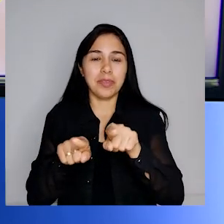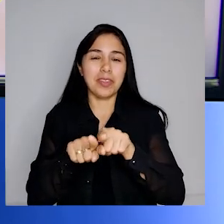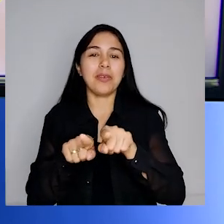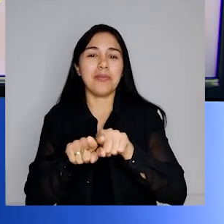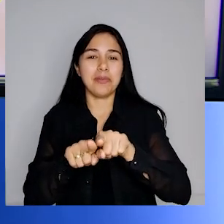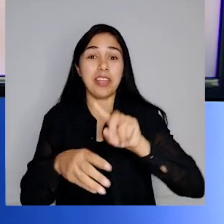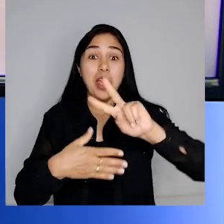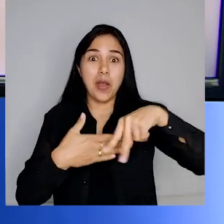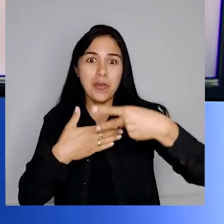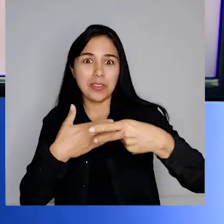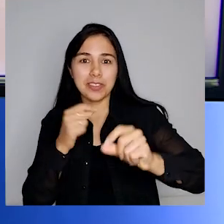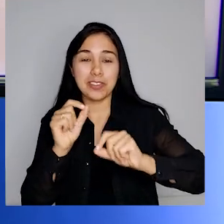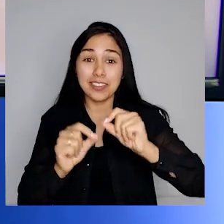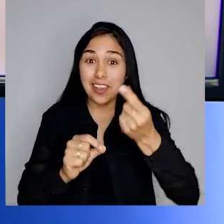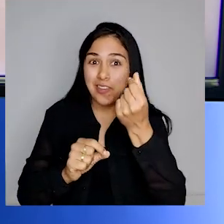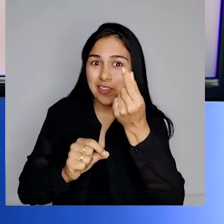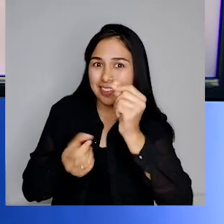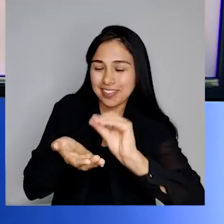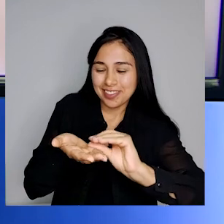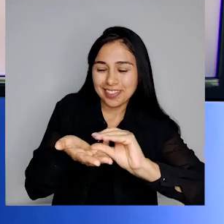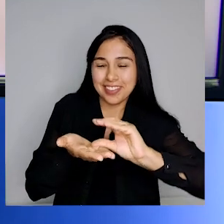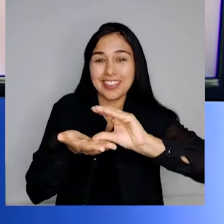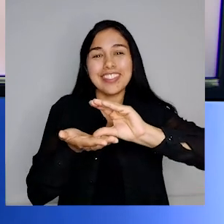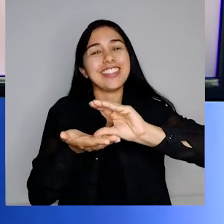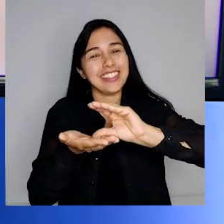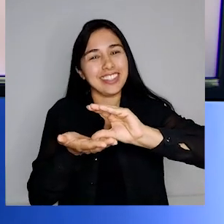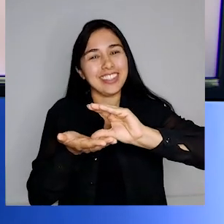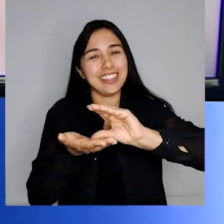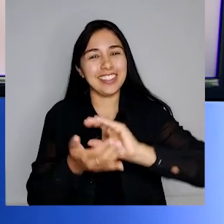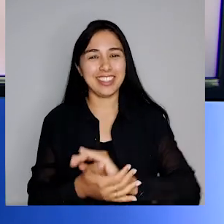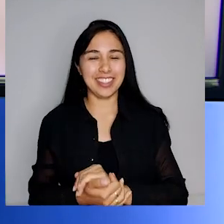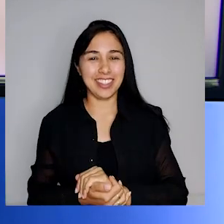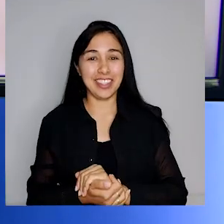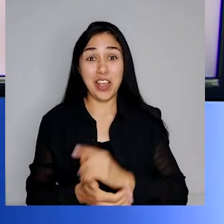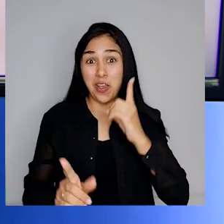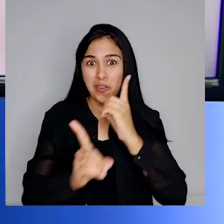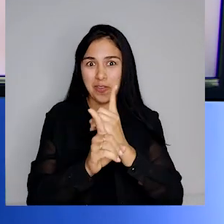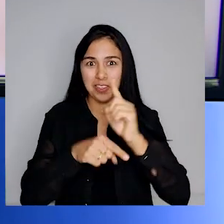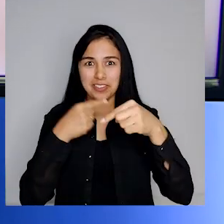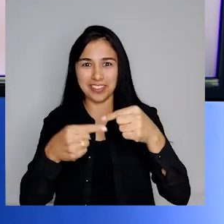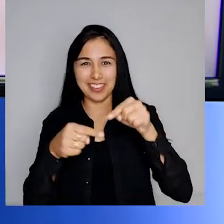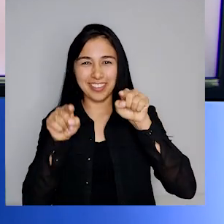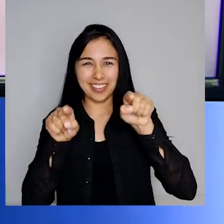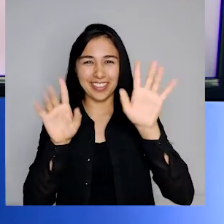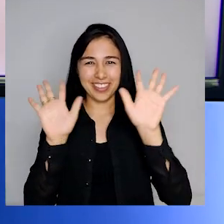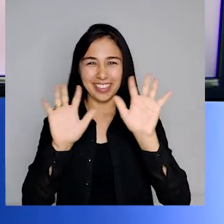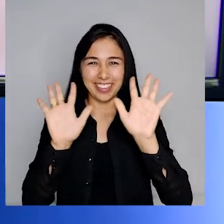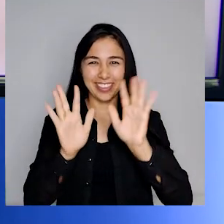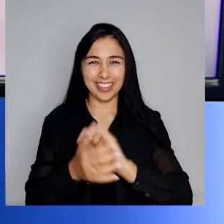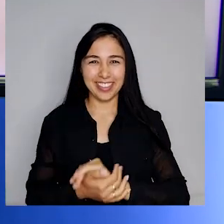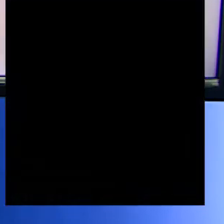consequentemente, faz o seu dinheiro render mais. Até o próximo Meu Ambiente! Tchau! Tchau! Tchau!